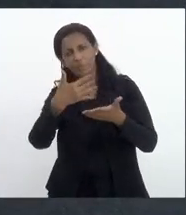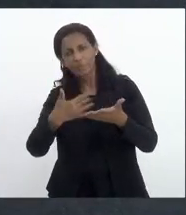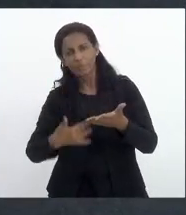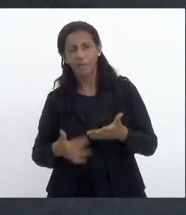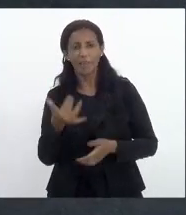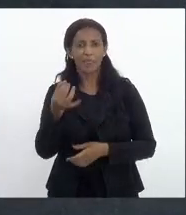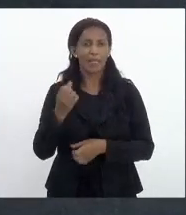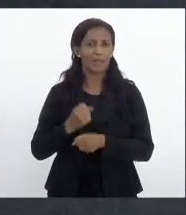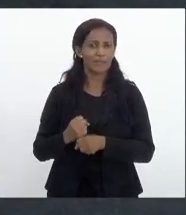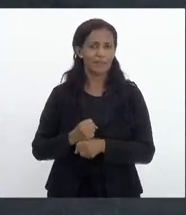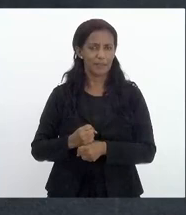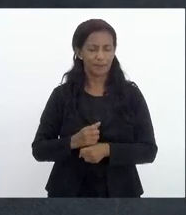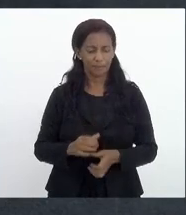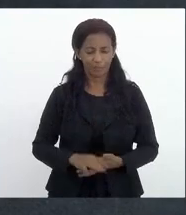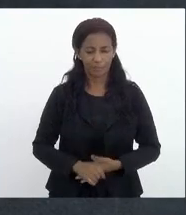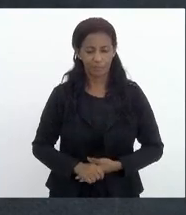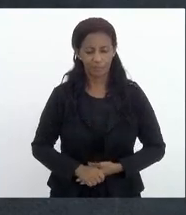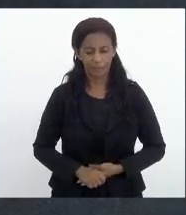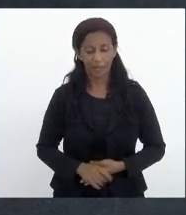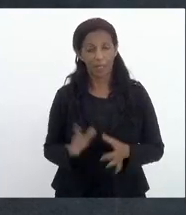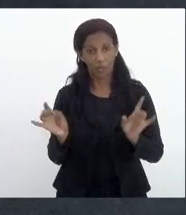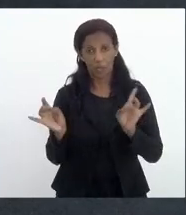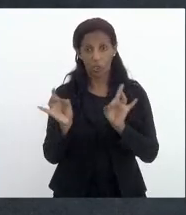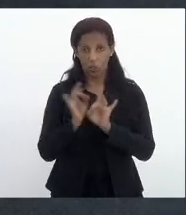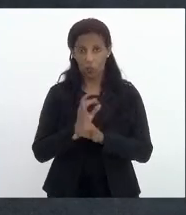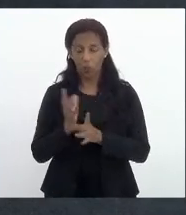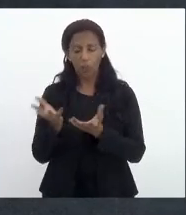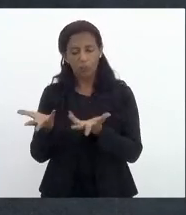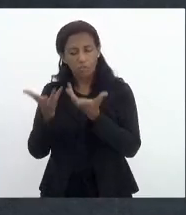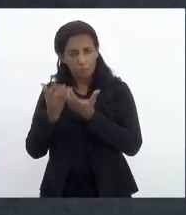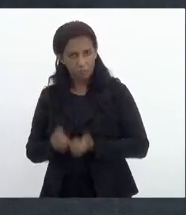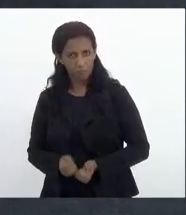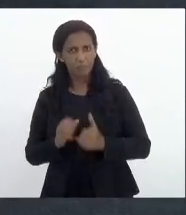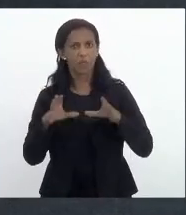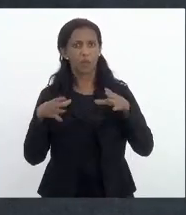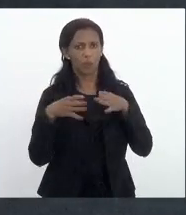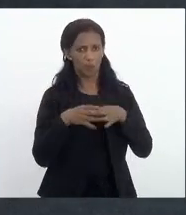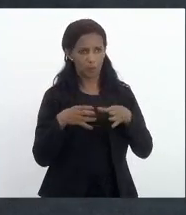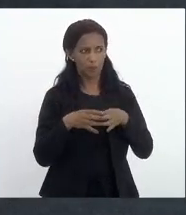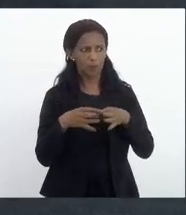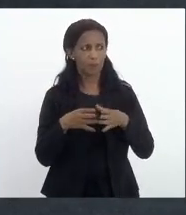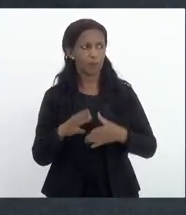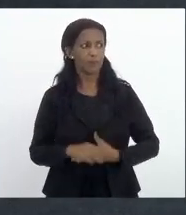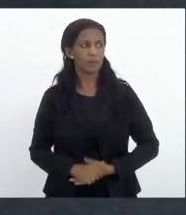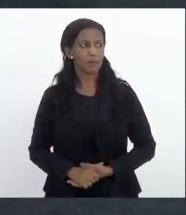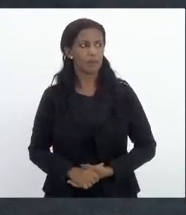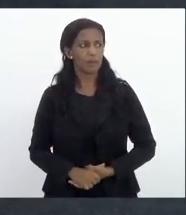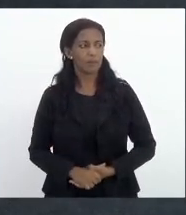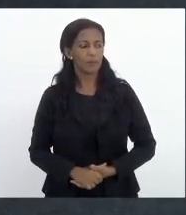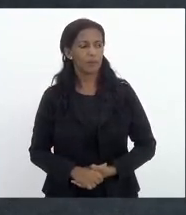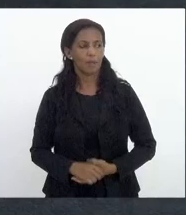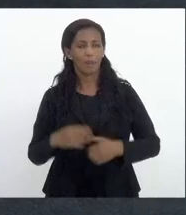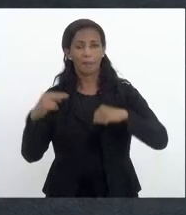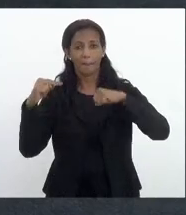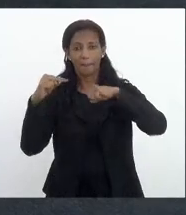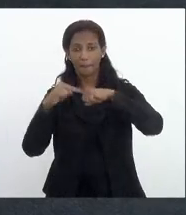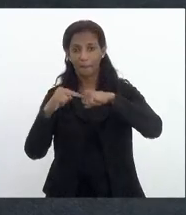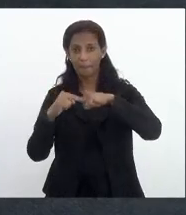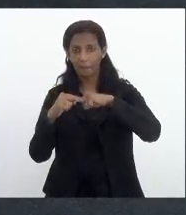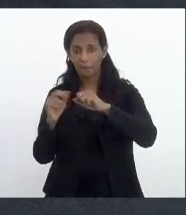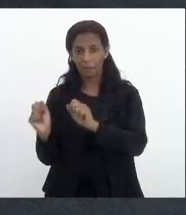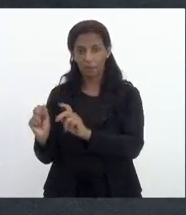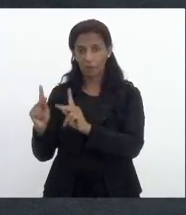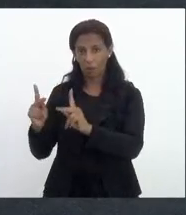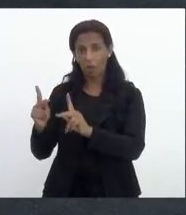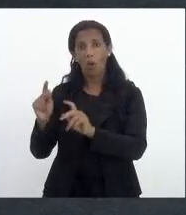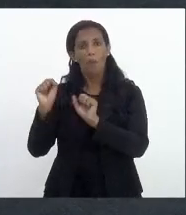últimos dez anos de pronto recebemos na comissão pendrive está à disposição para